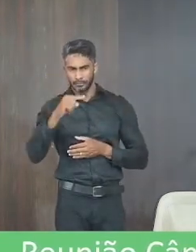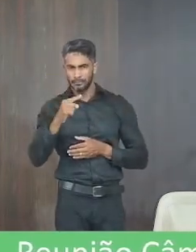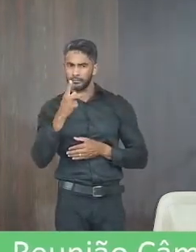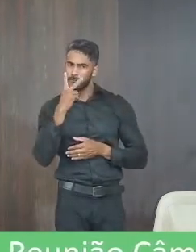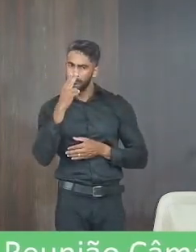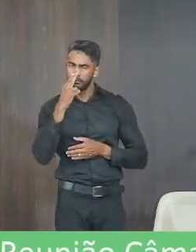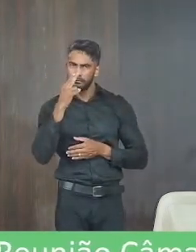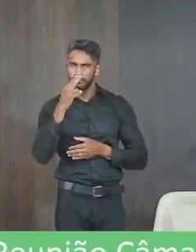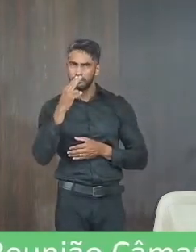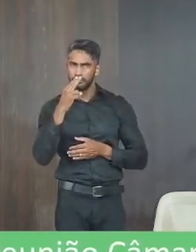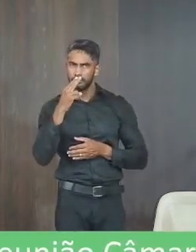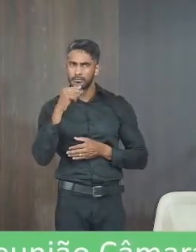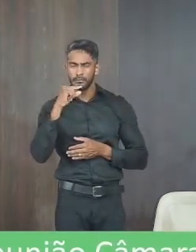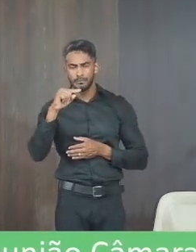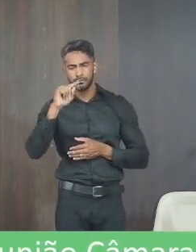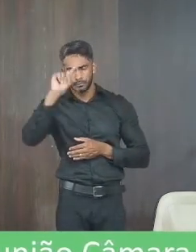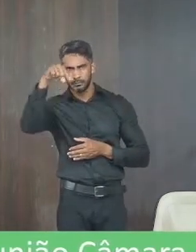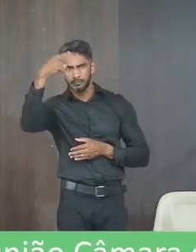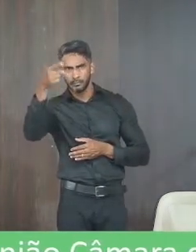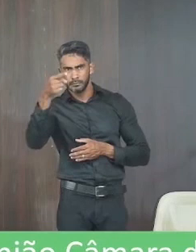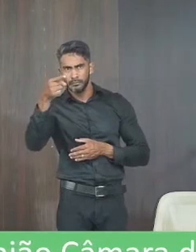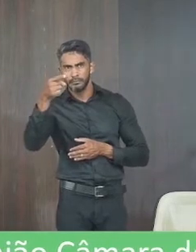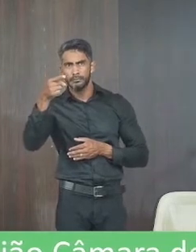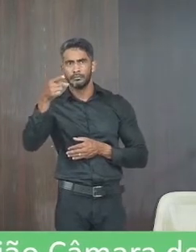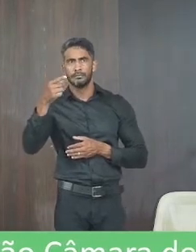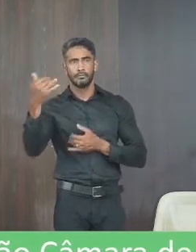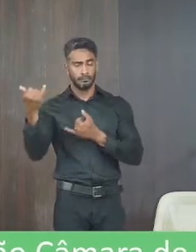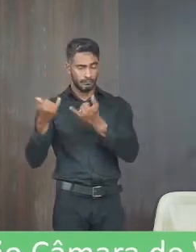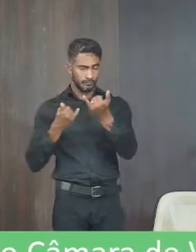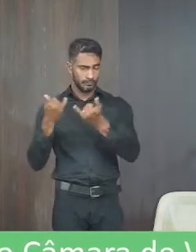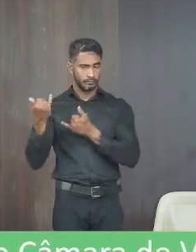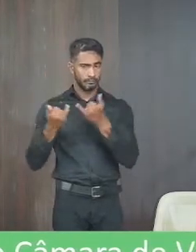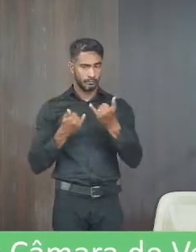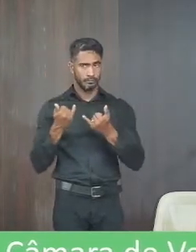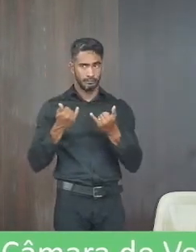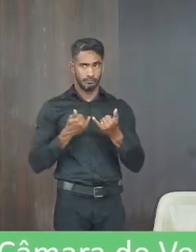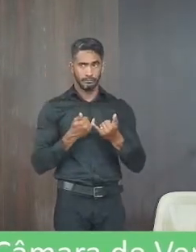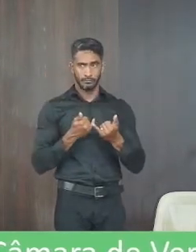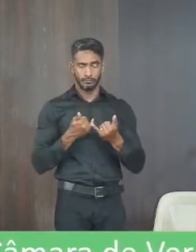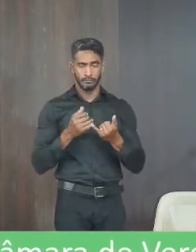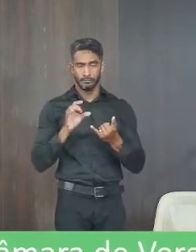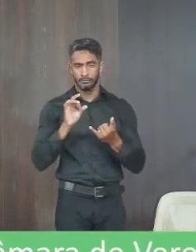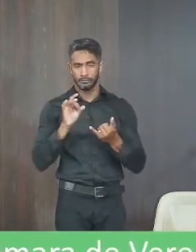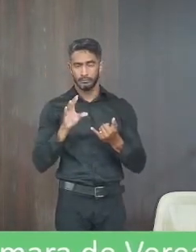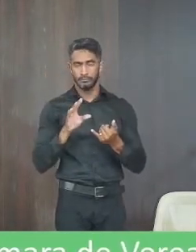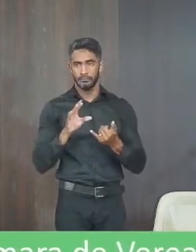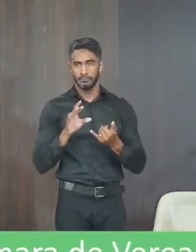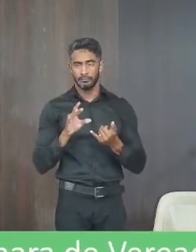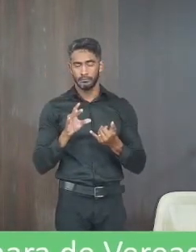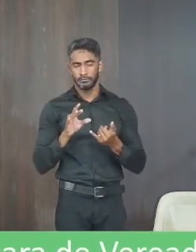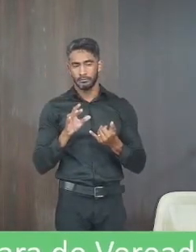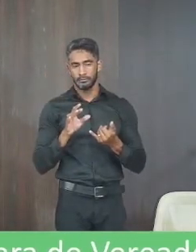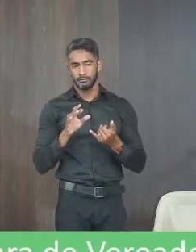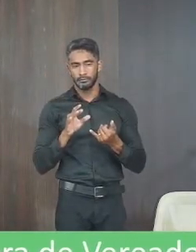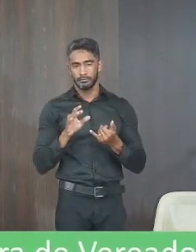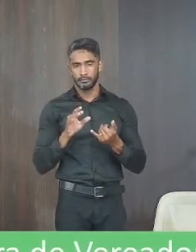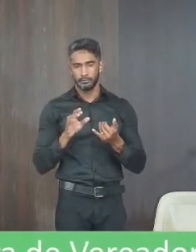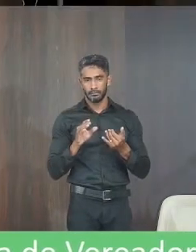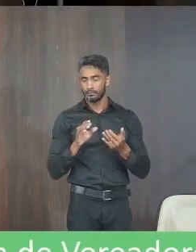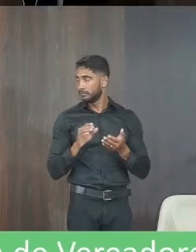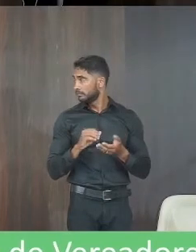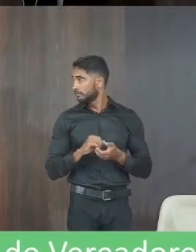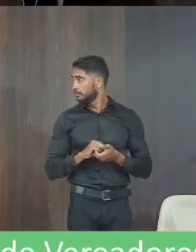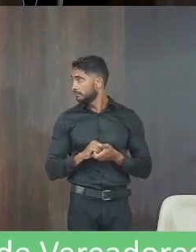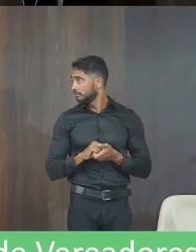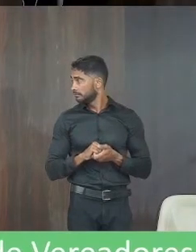essa semana até na outra segundo as informações do que ele nos passou é só mesmo para deixar oficializado isso aqui